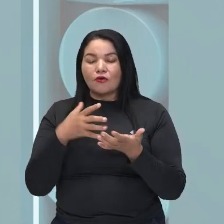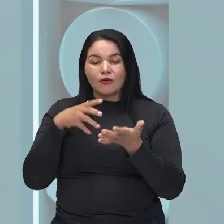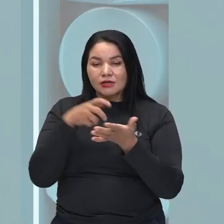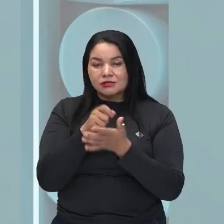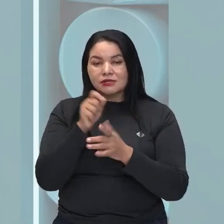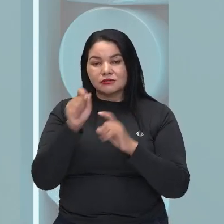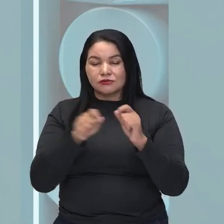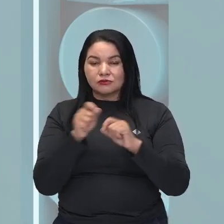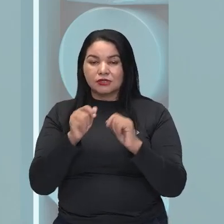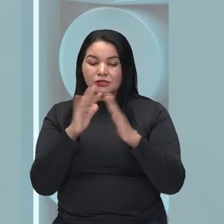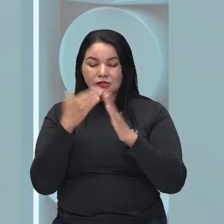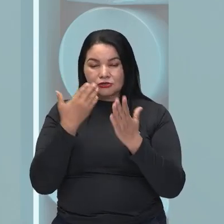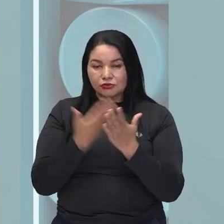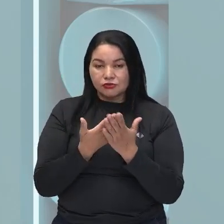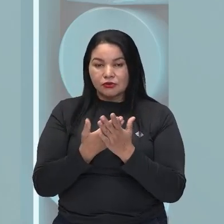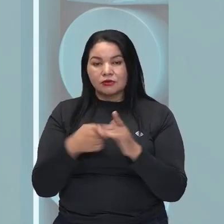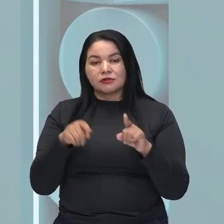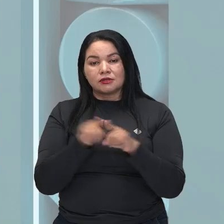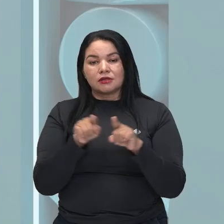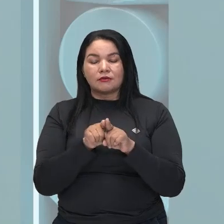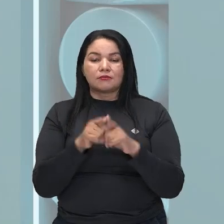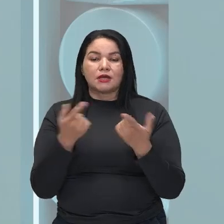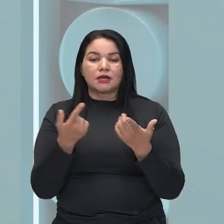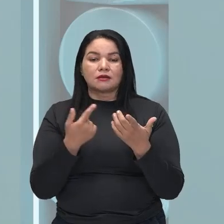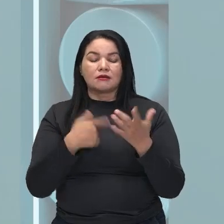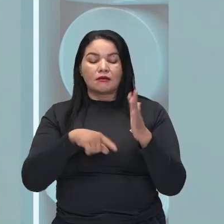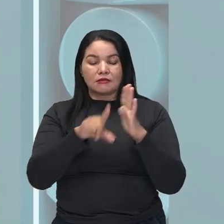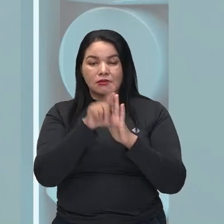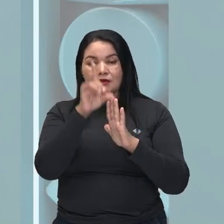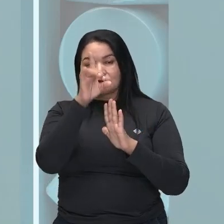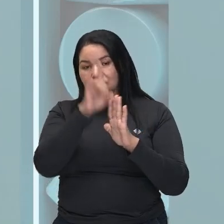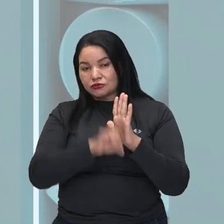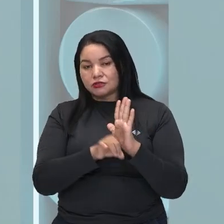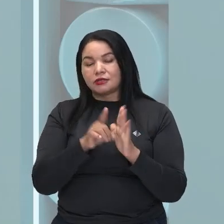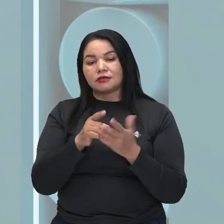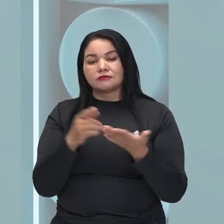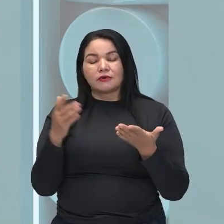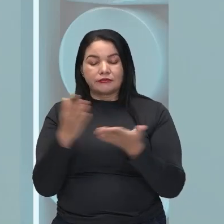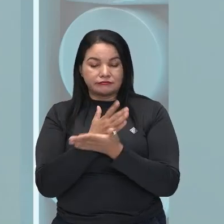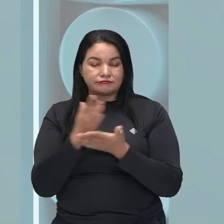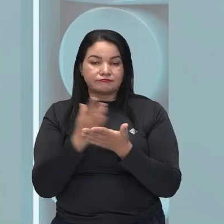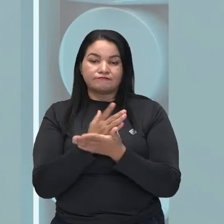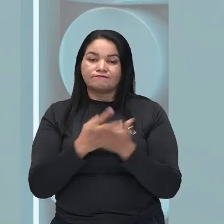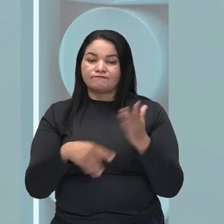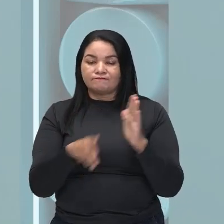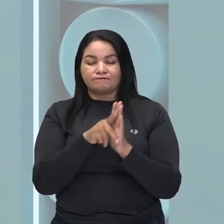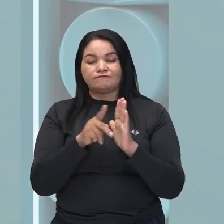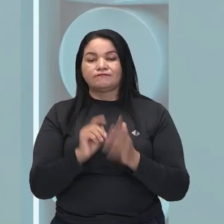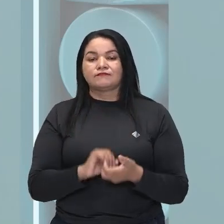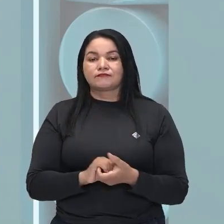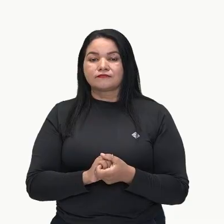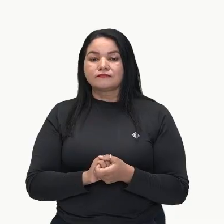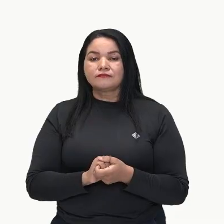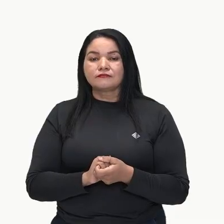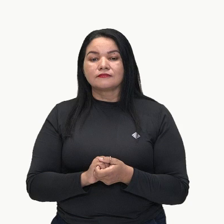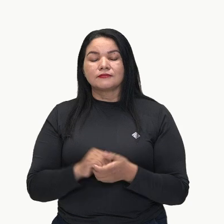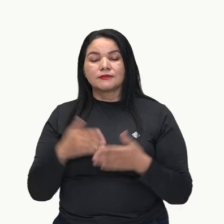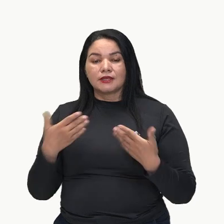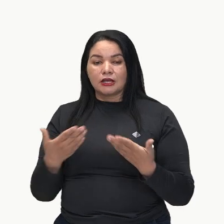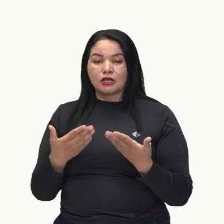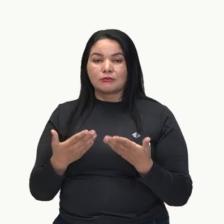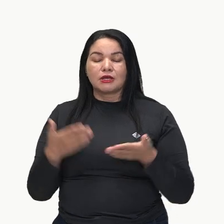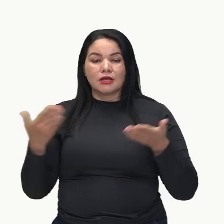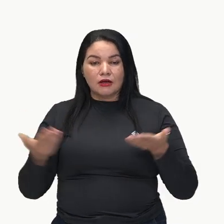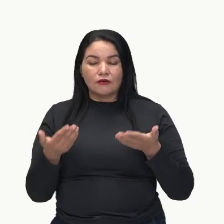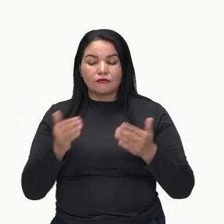respeito, certo? Por parte das outras pessoas. No desenvolvimento, o nós vimos lá? Colocando